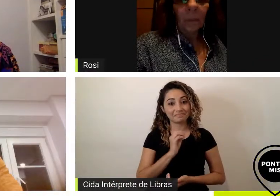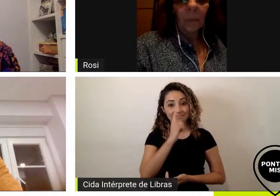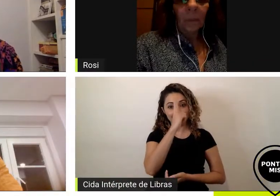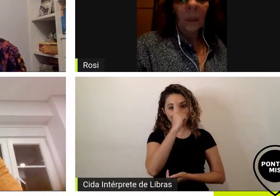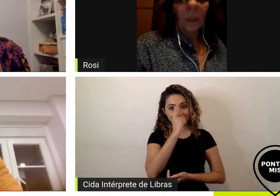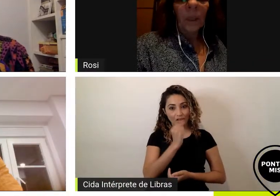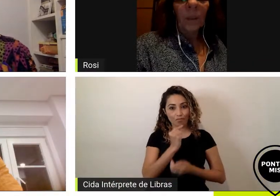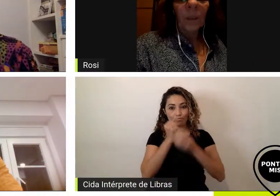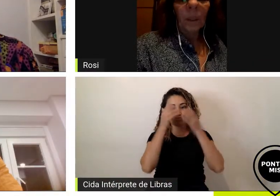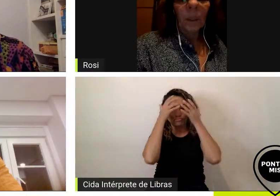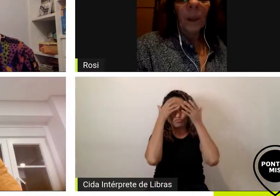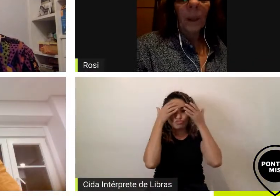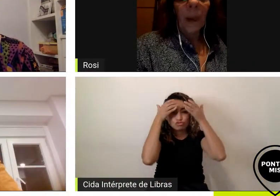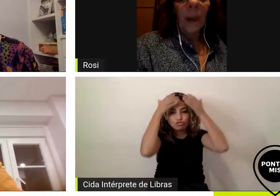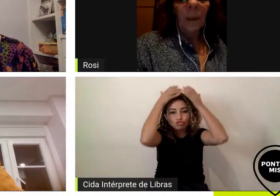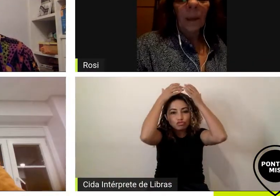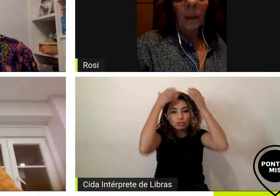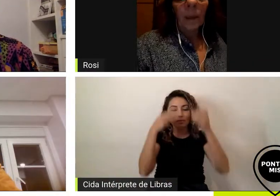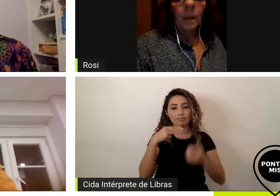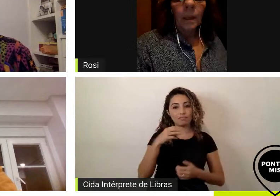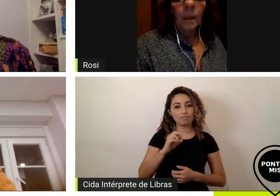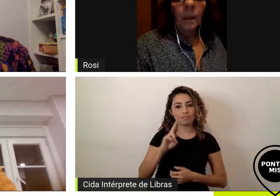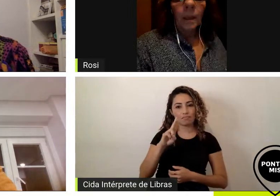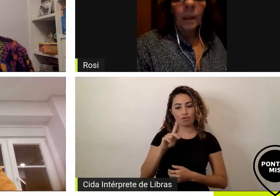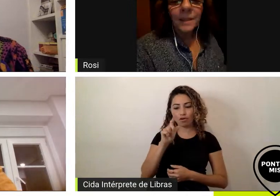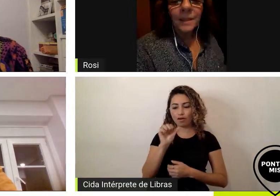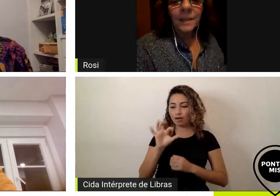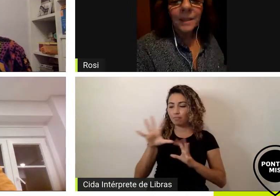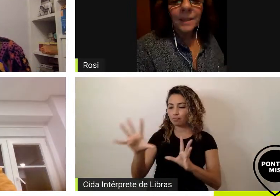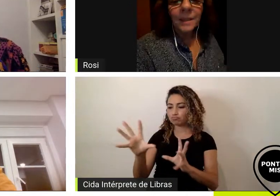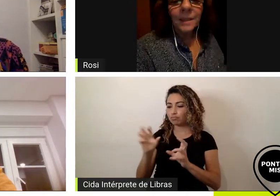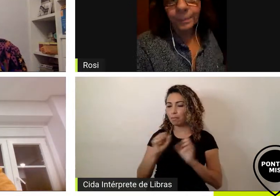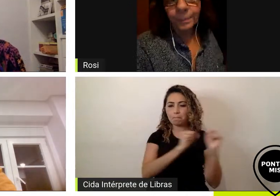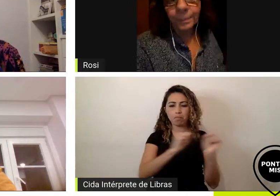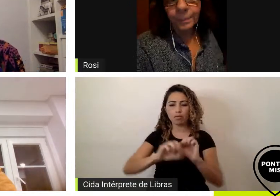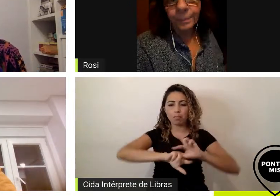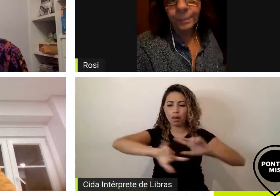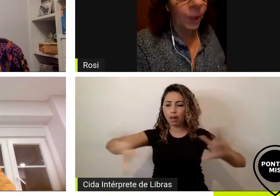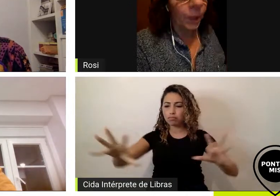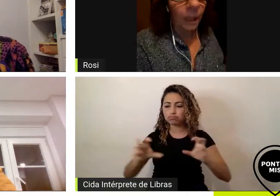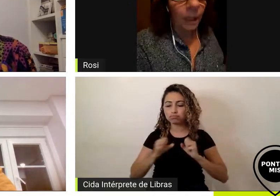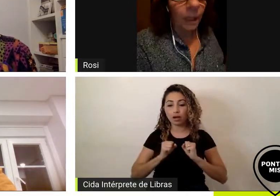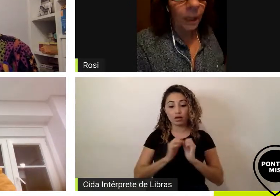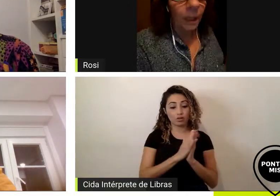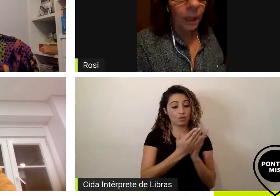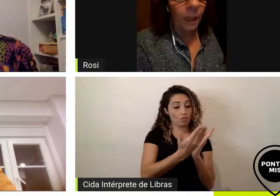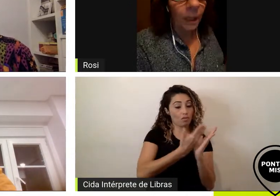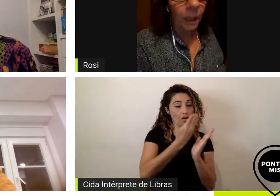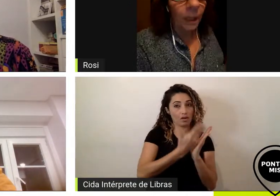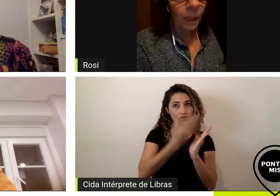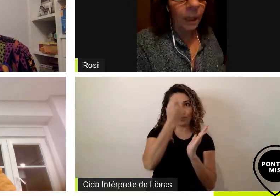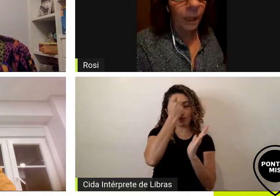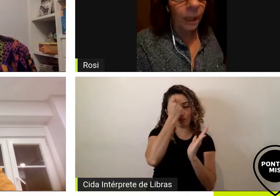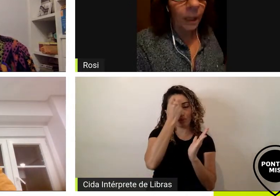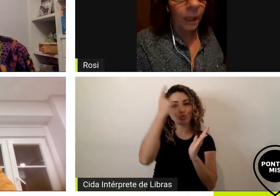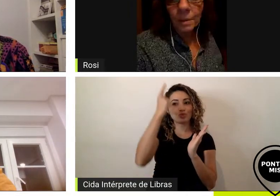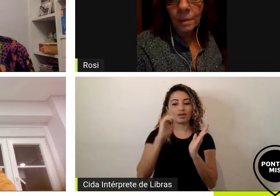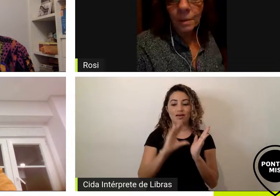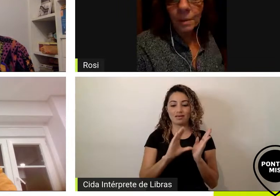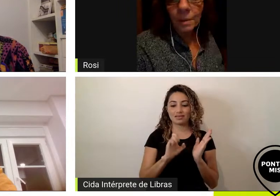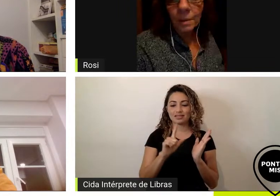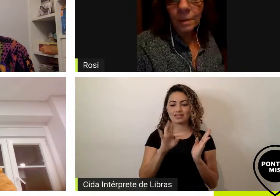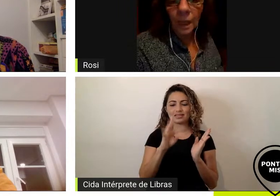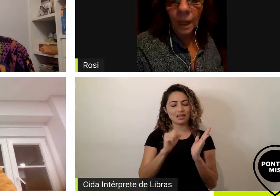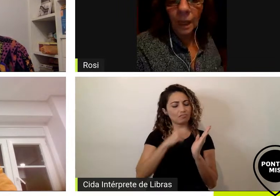a Morgana tem esse poder e o poder dessas mulheres todas eu estou até lendo um livro sobre a cultura celta que é maravilhosa e